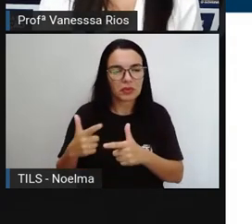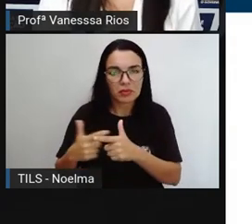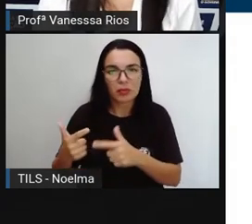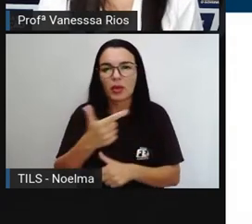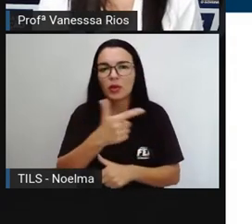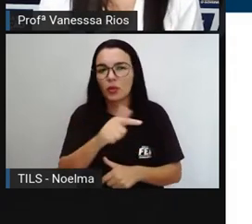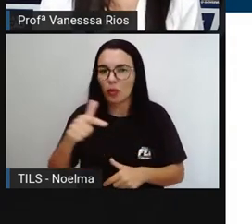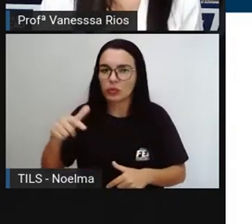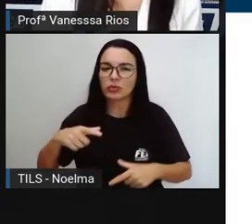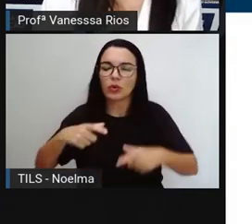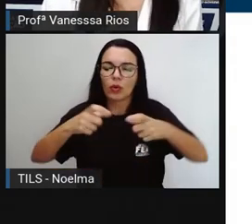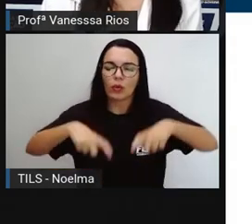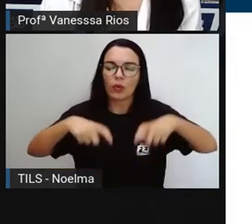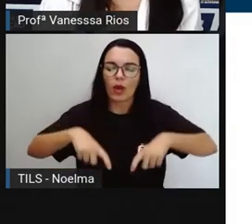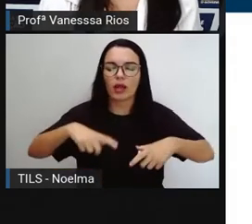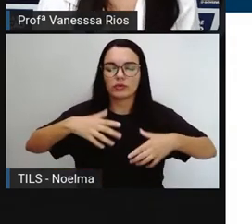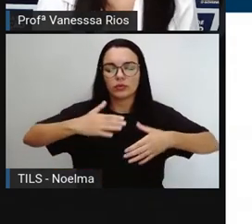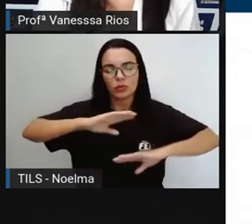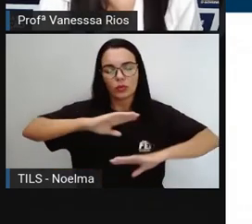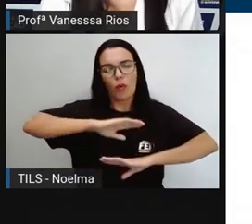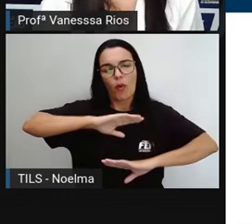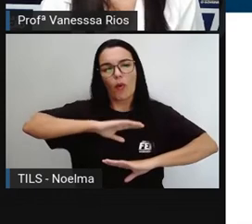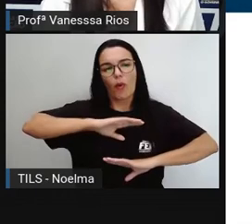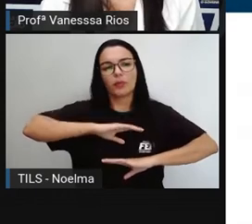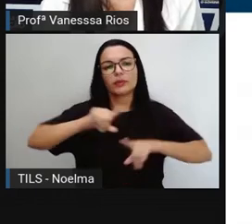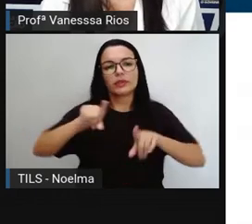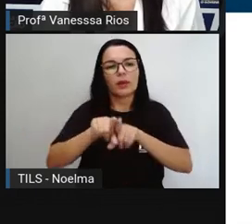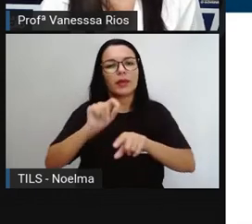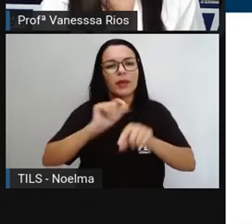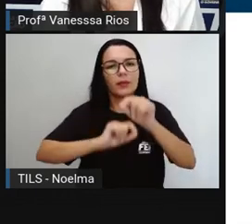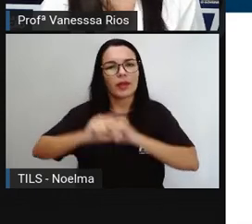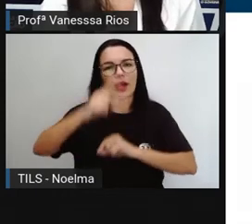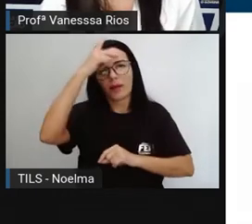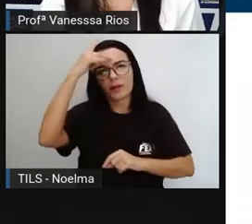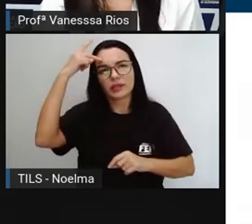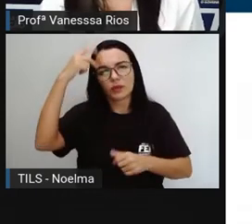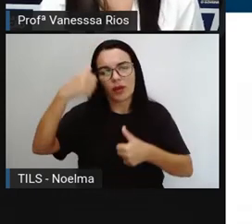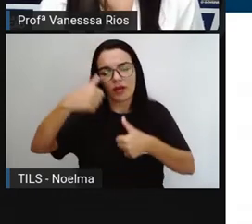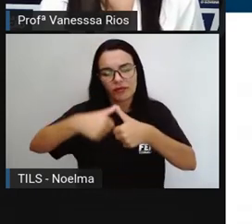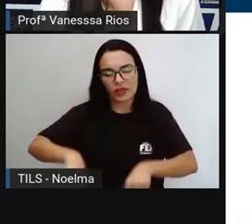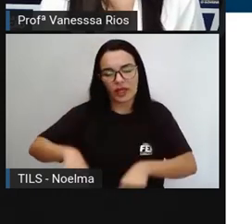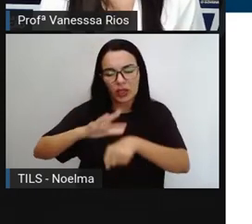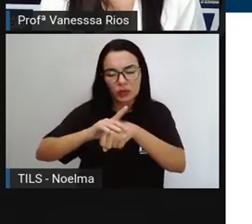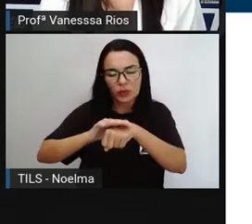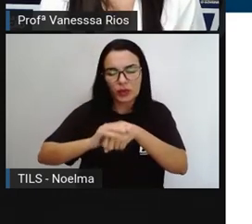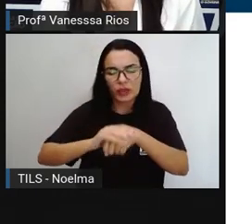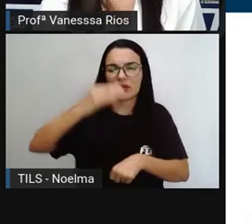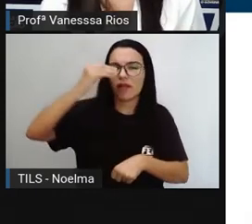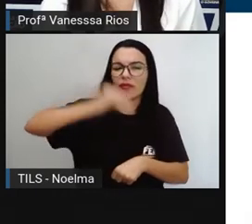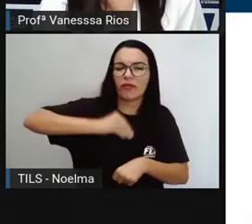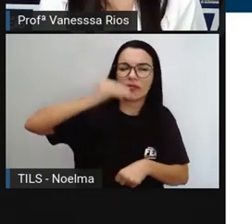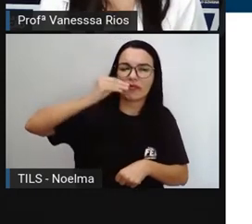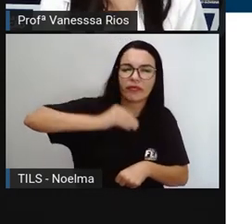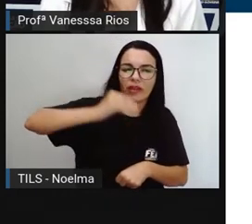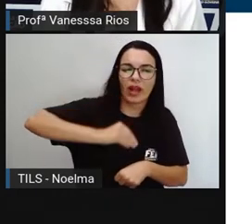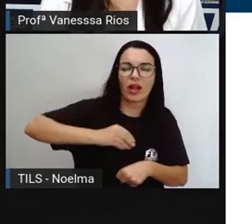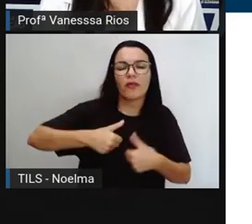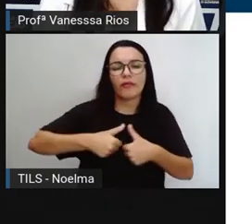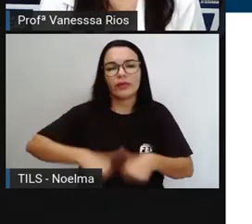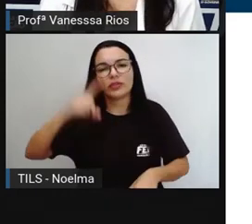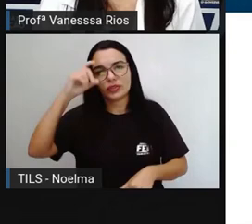órgãos em outras partes do corpo e fazer com que o indivíduo doente, né? Tenha mais ainda dificuldade de